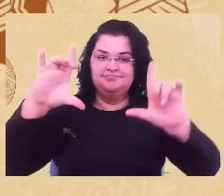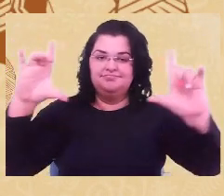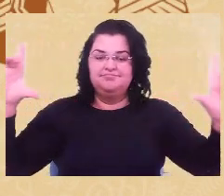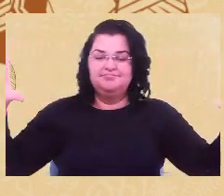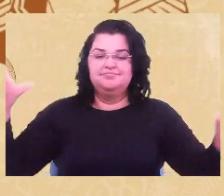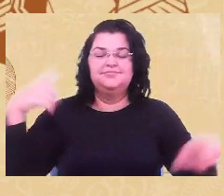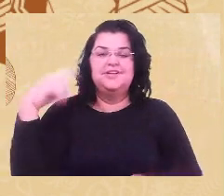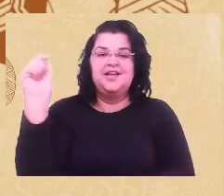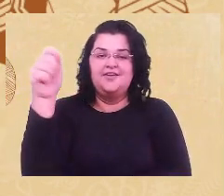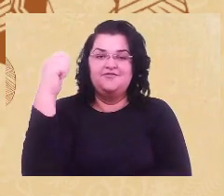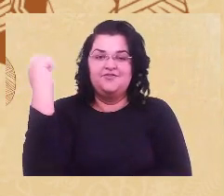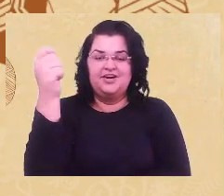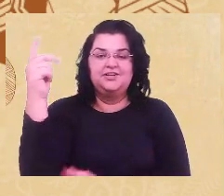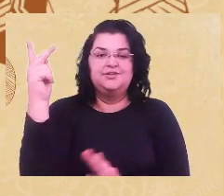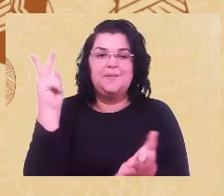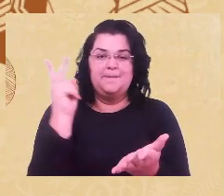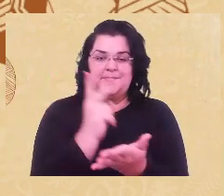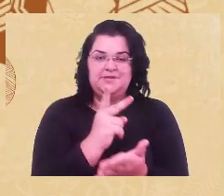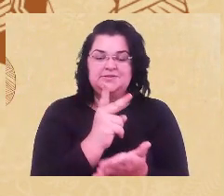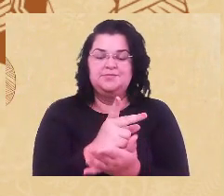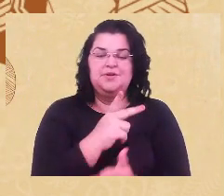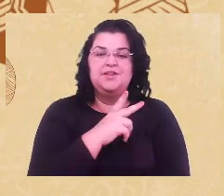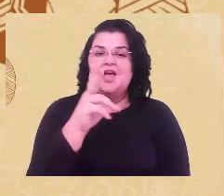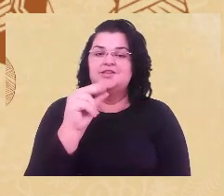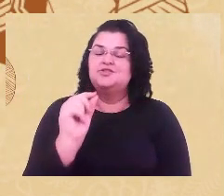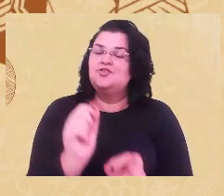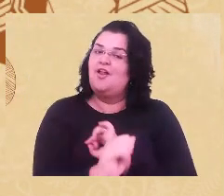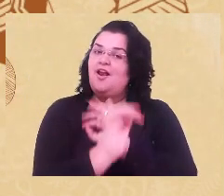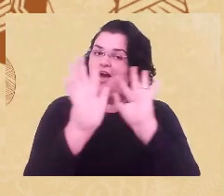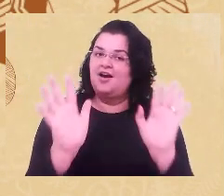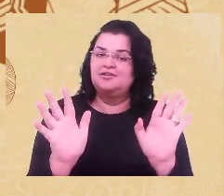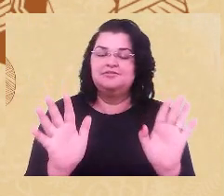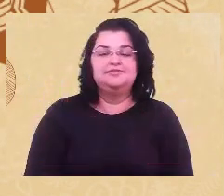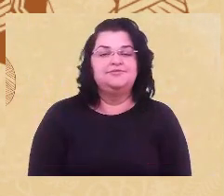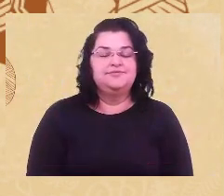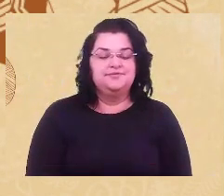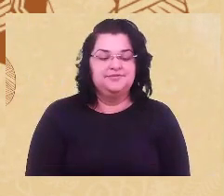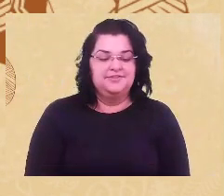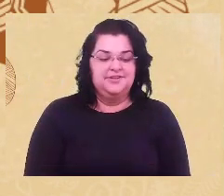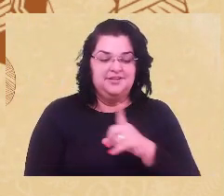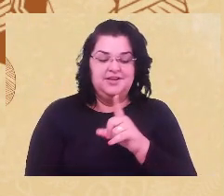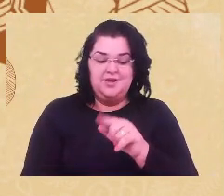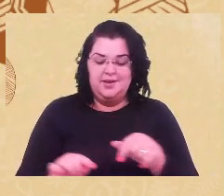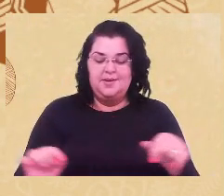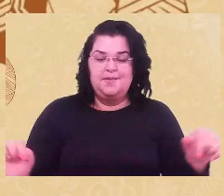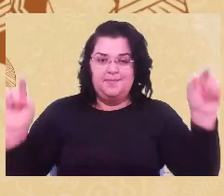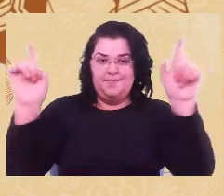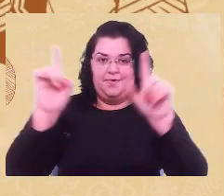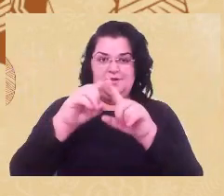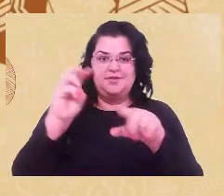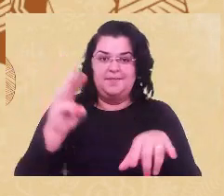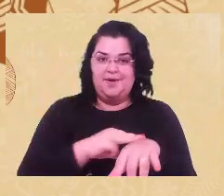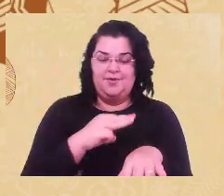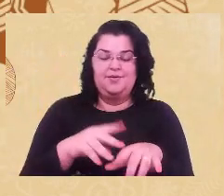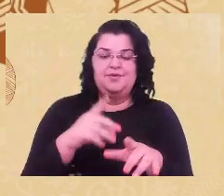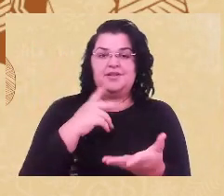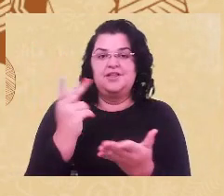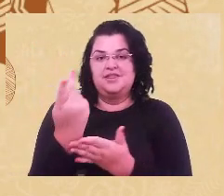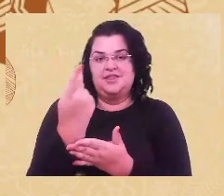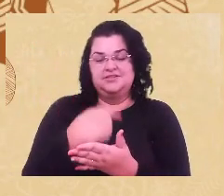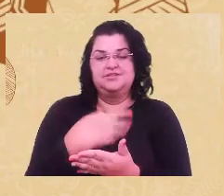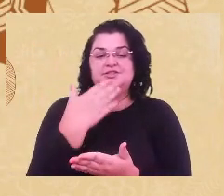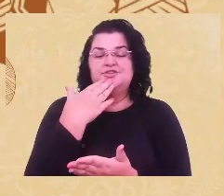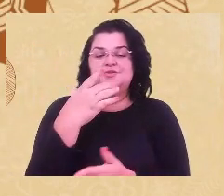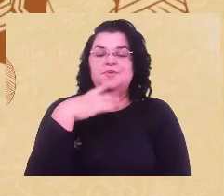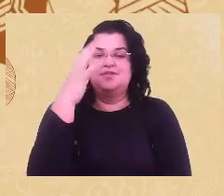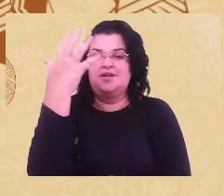Senegal, em tons de azul claro, a borda é marrom, e o desenho é de uma árvore,